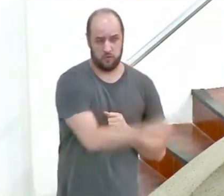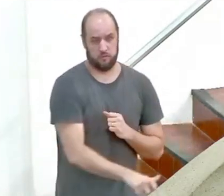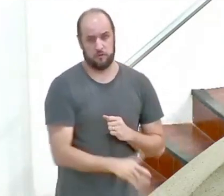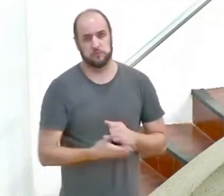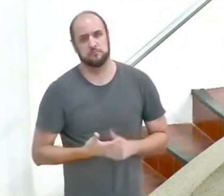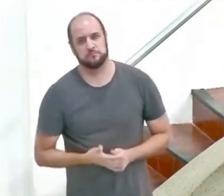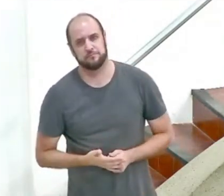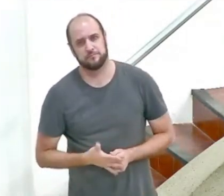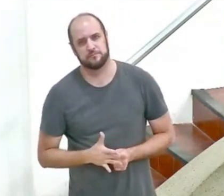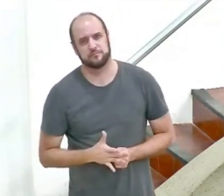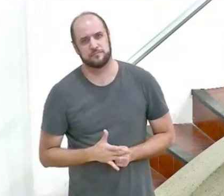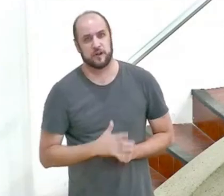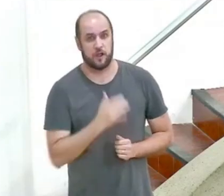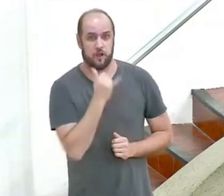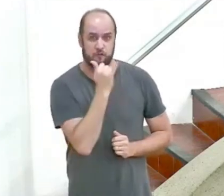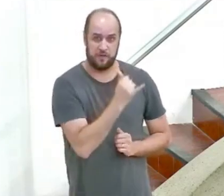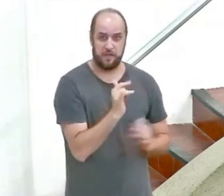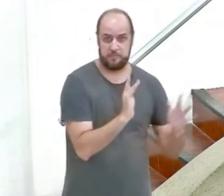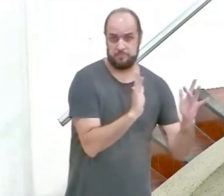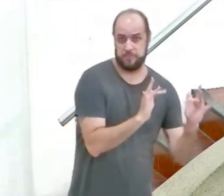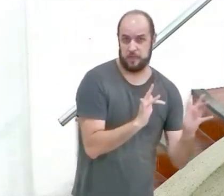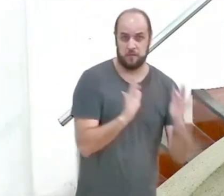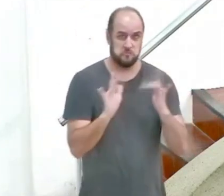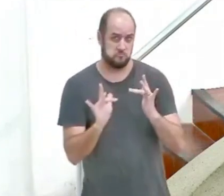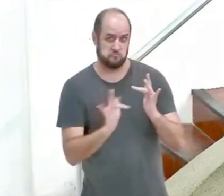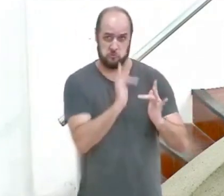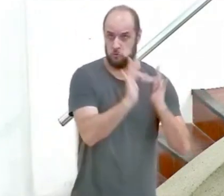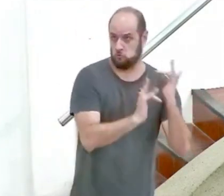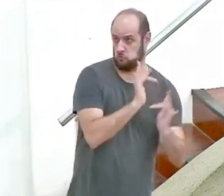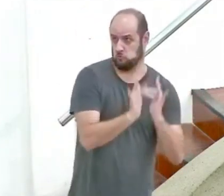Mesmo que você chame de namorado ou namorada noivo ou noiva